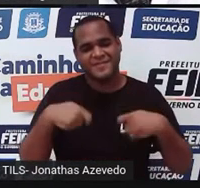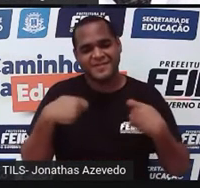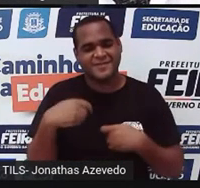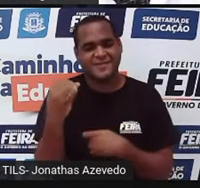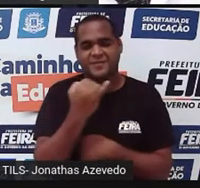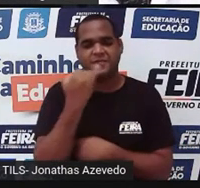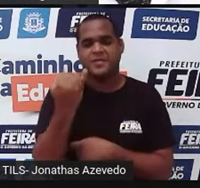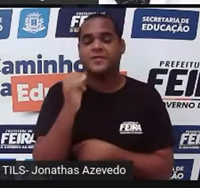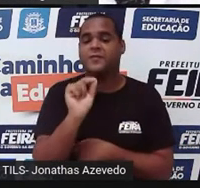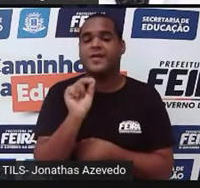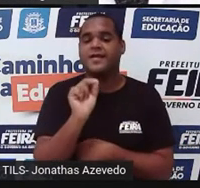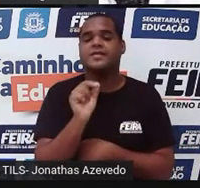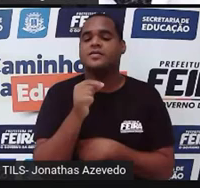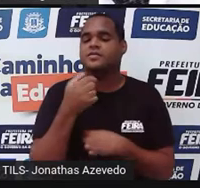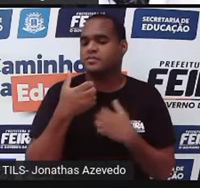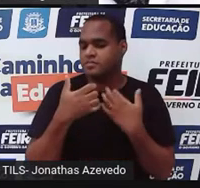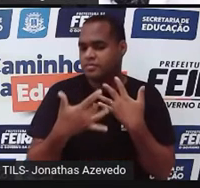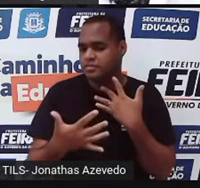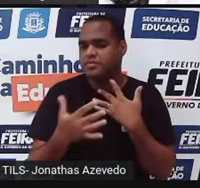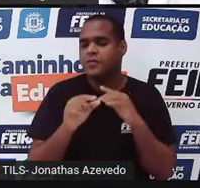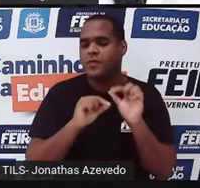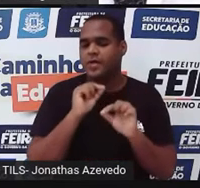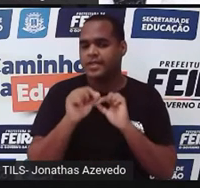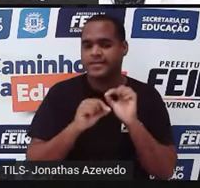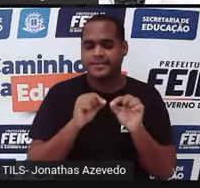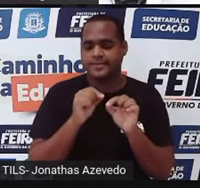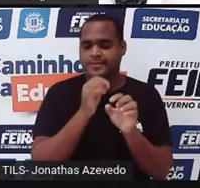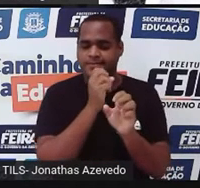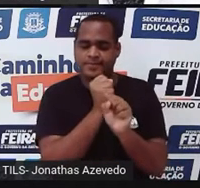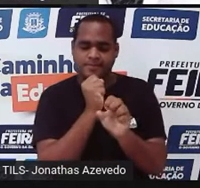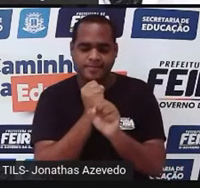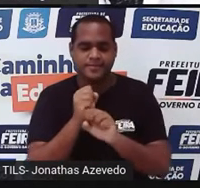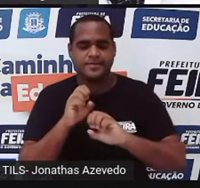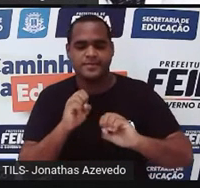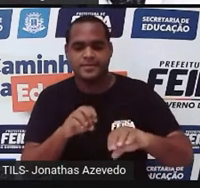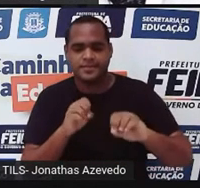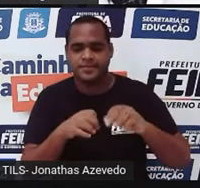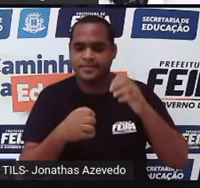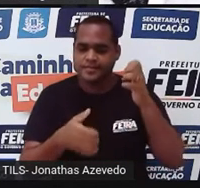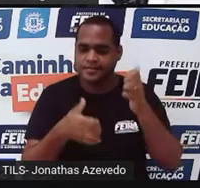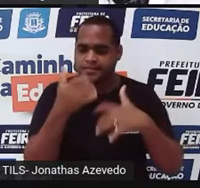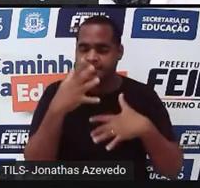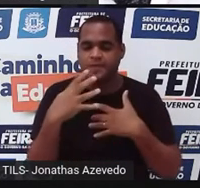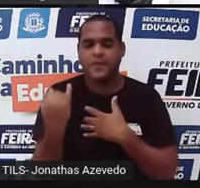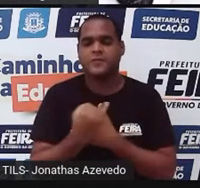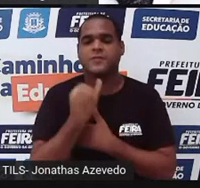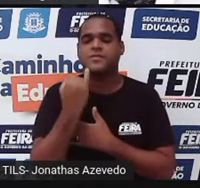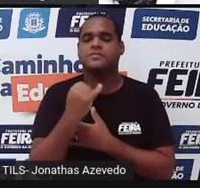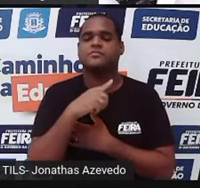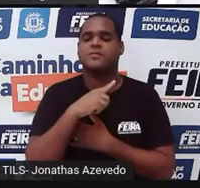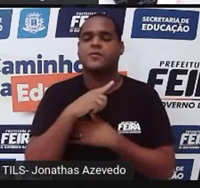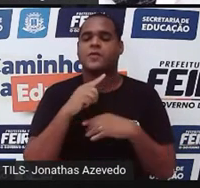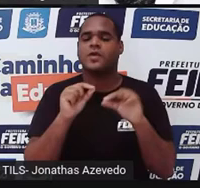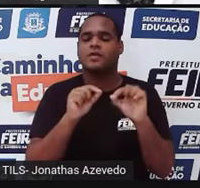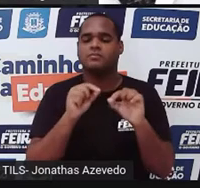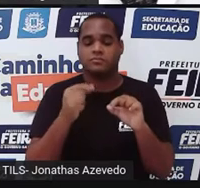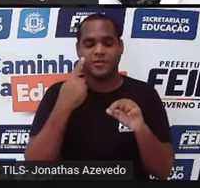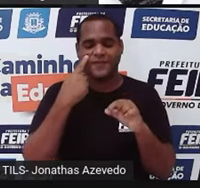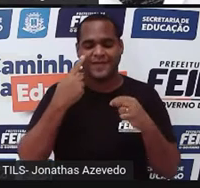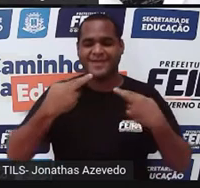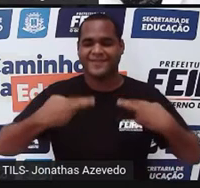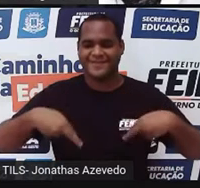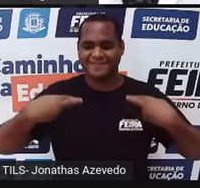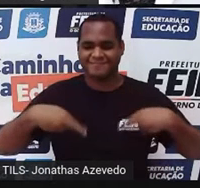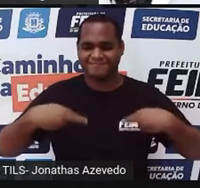tá? Para o que a gente vai fazer nessa aula. Por isso que eu acho muito importante a gente fazer agora um momento de revisão para